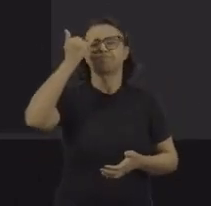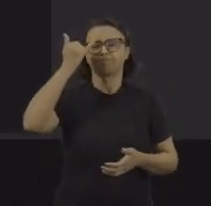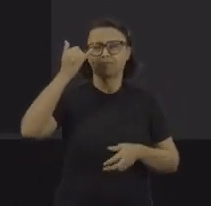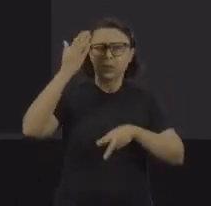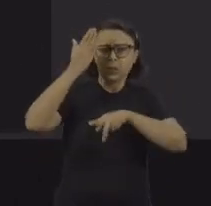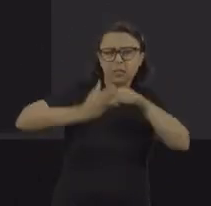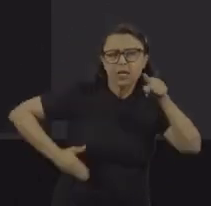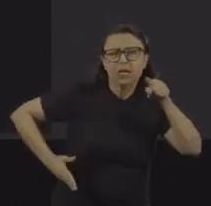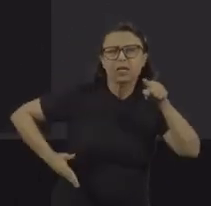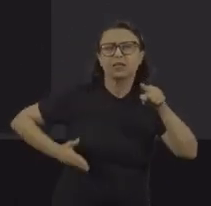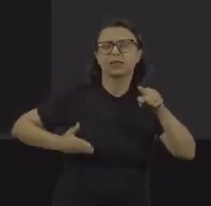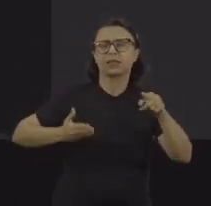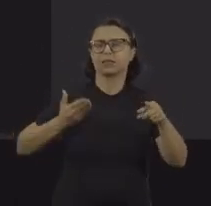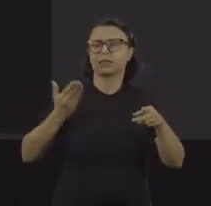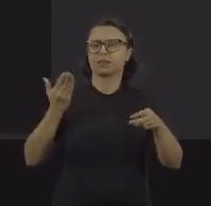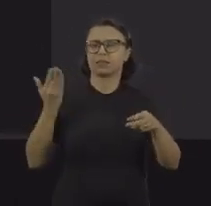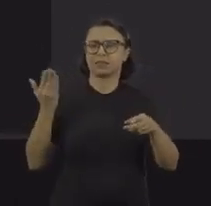dedo,